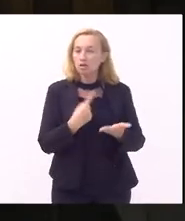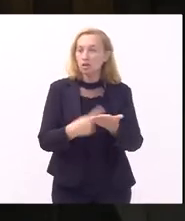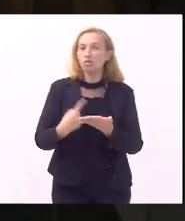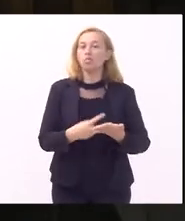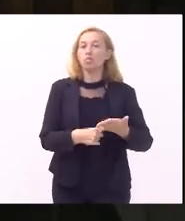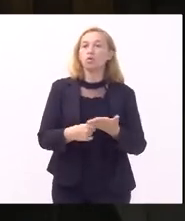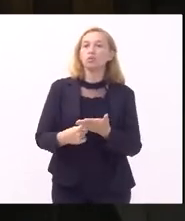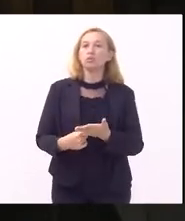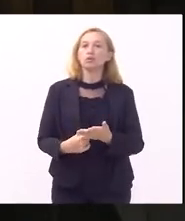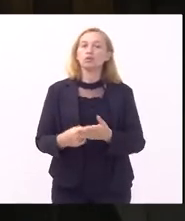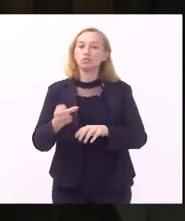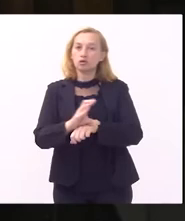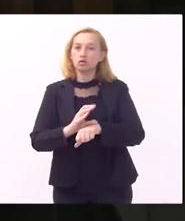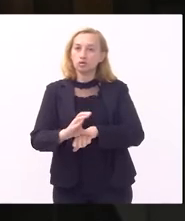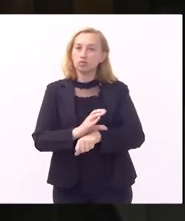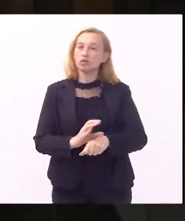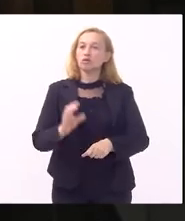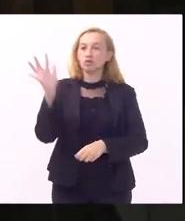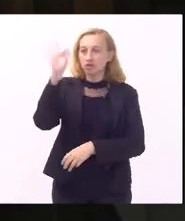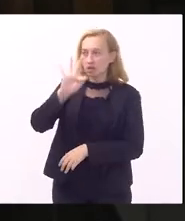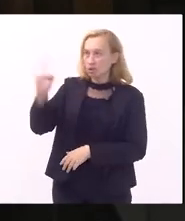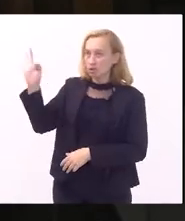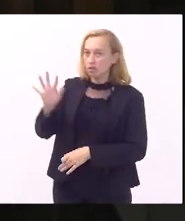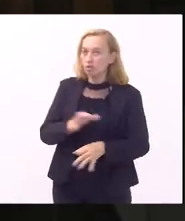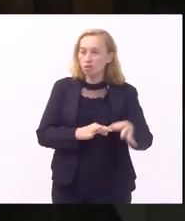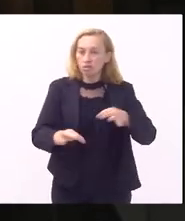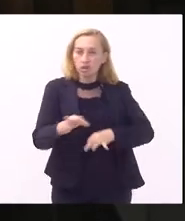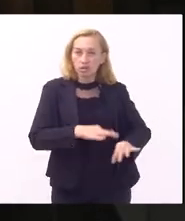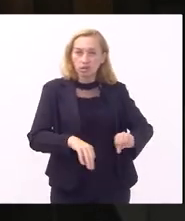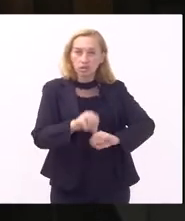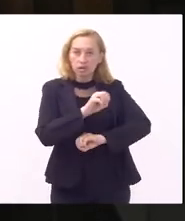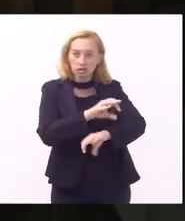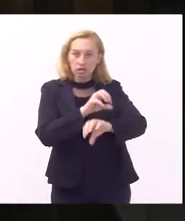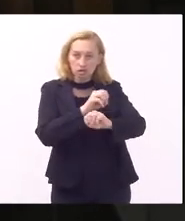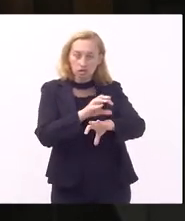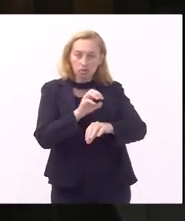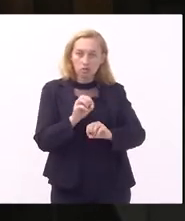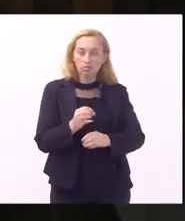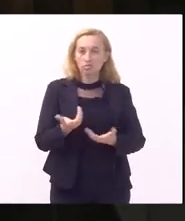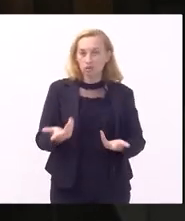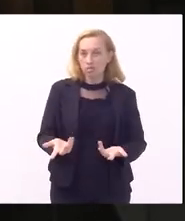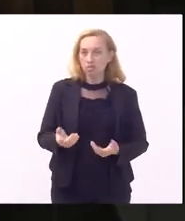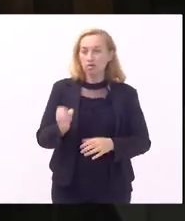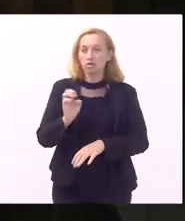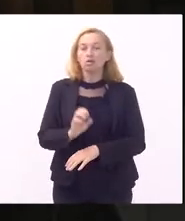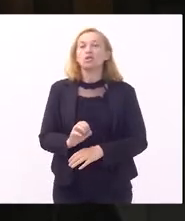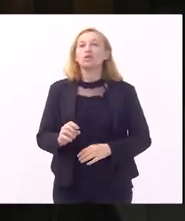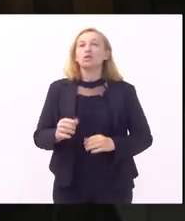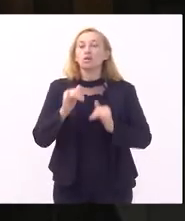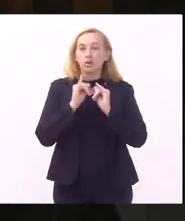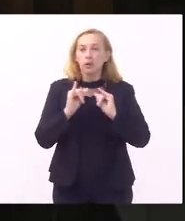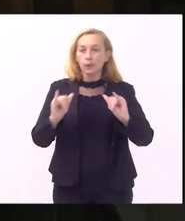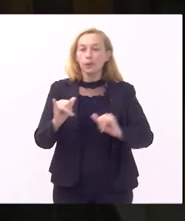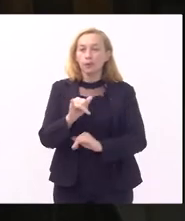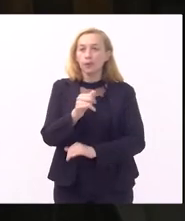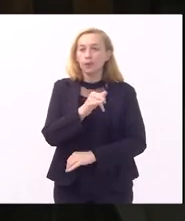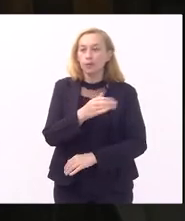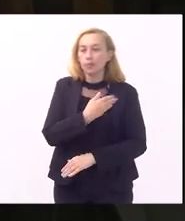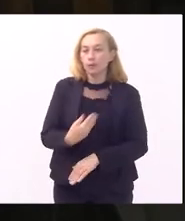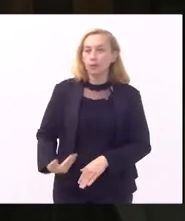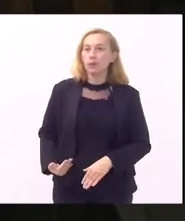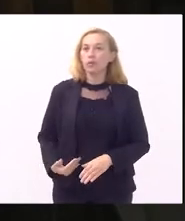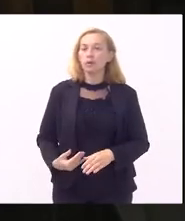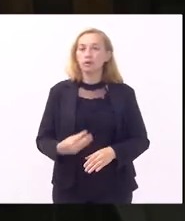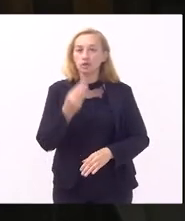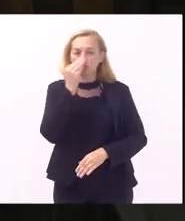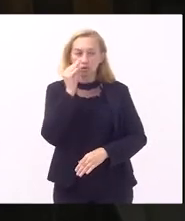a Constituição Federal e o Plano Nacional de Educação face às considerações o anúncio do governador desrespeitou todas as instâncias